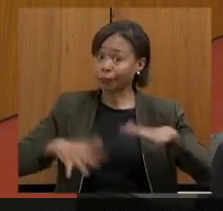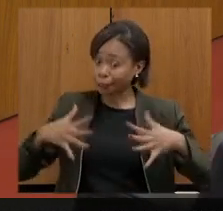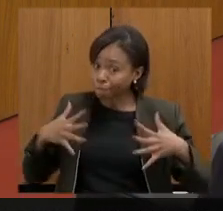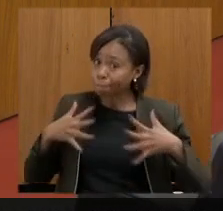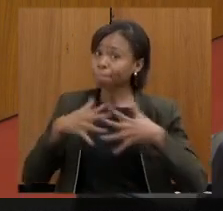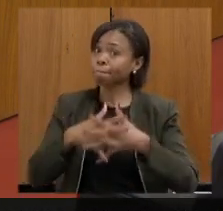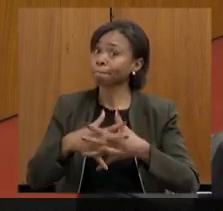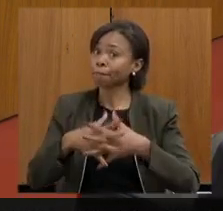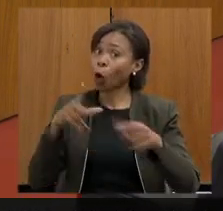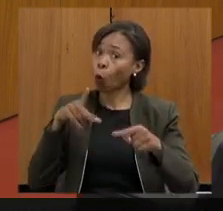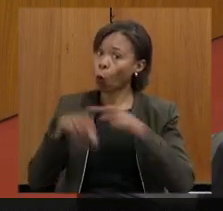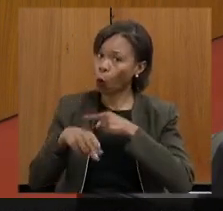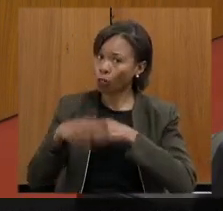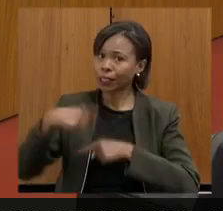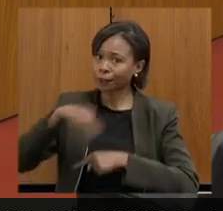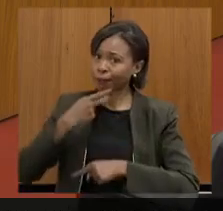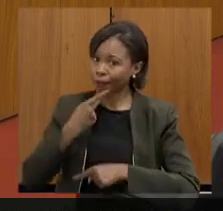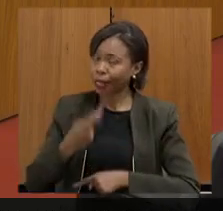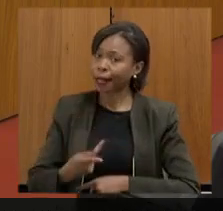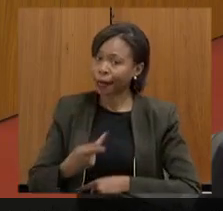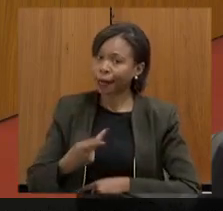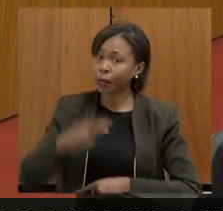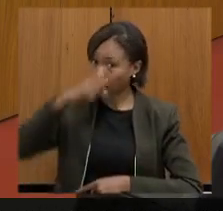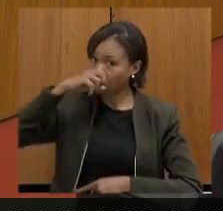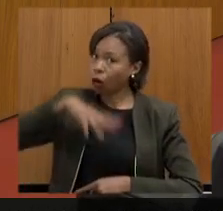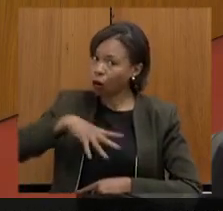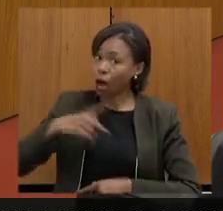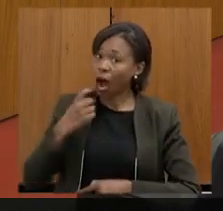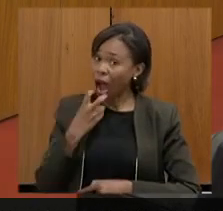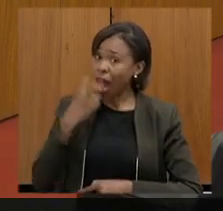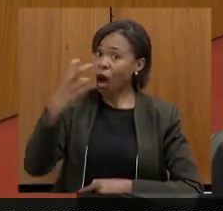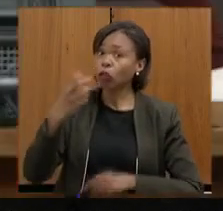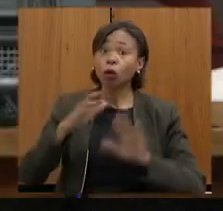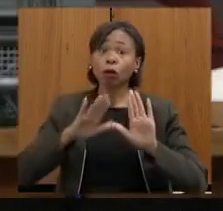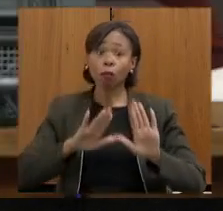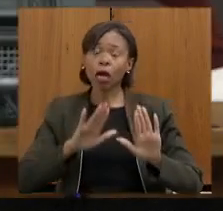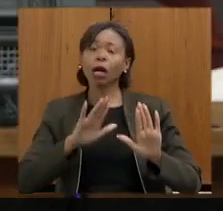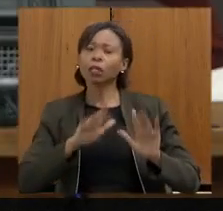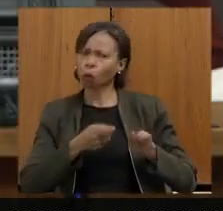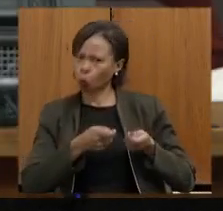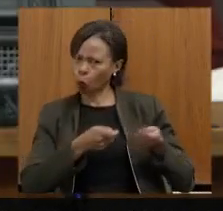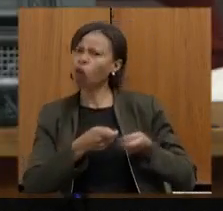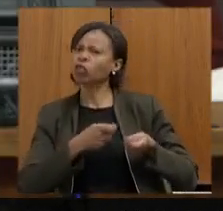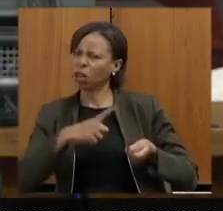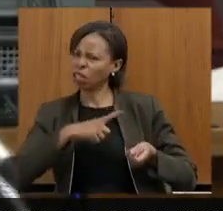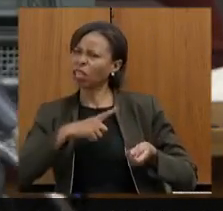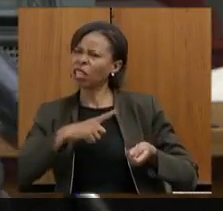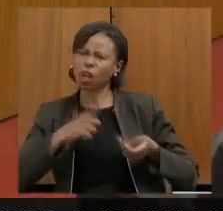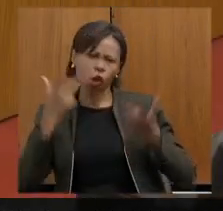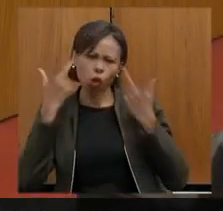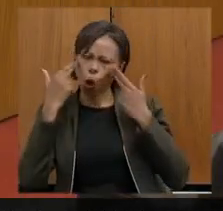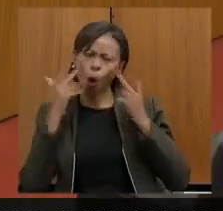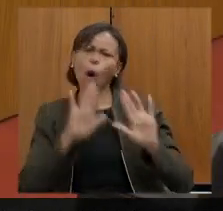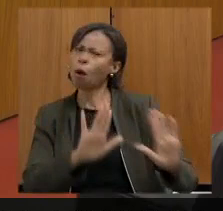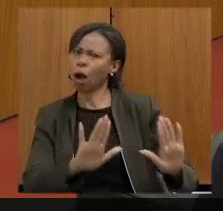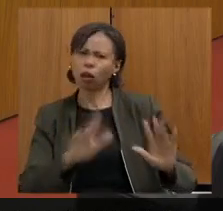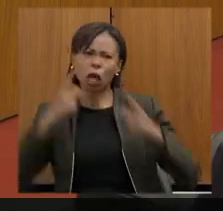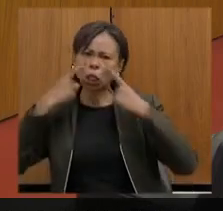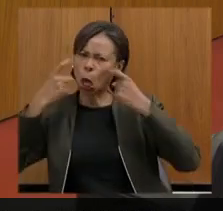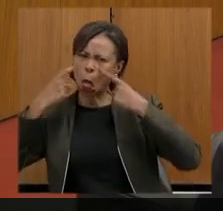a gente falar, que é muito rude, que é muito alto, mas aqui as manifestações estão sob controle. Acho que estou achando isso uma choradeira, presidente.